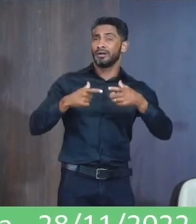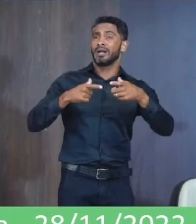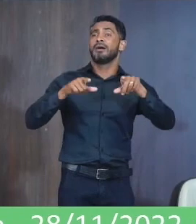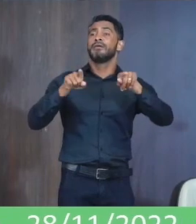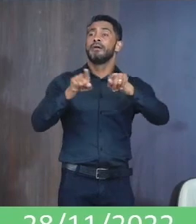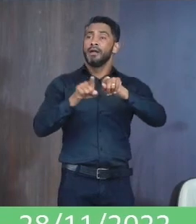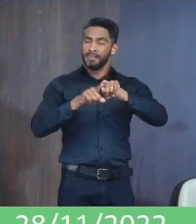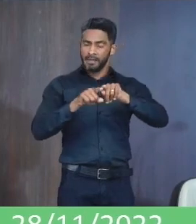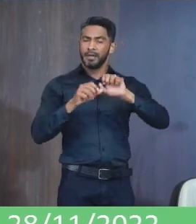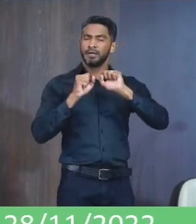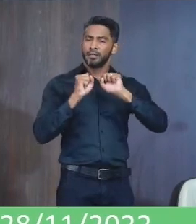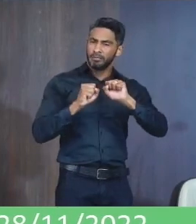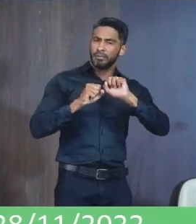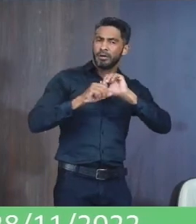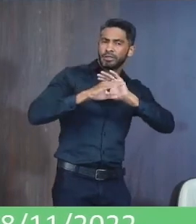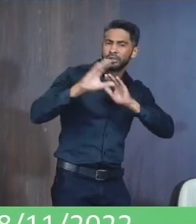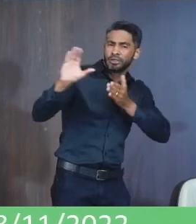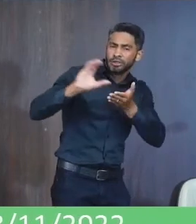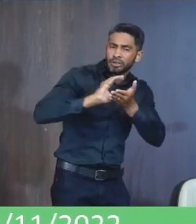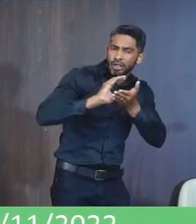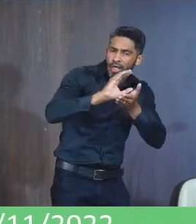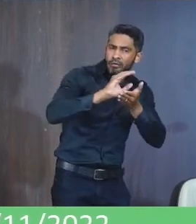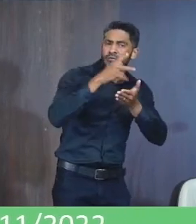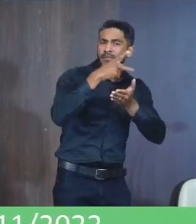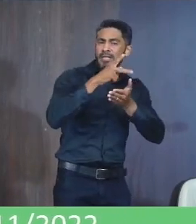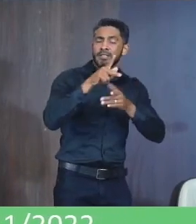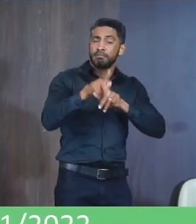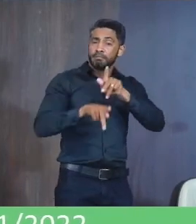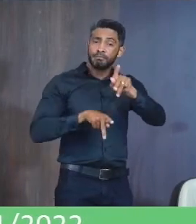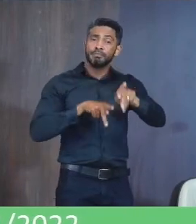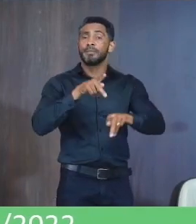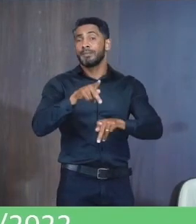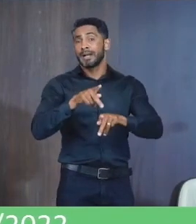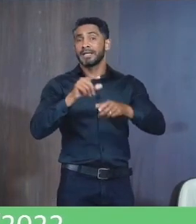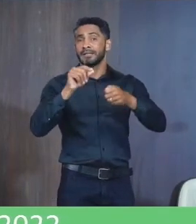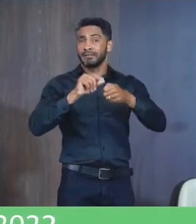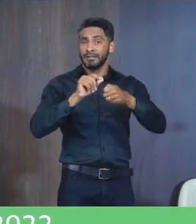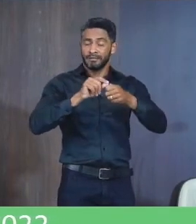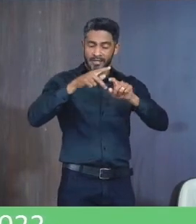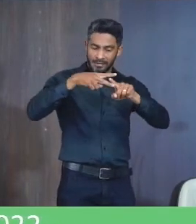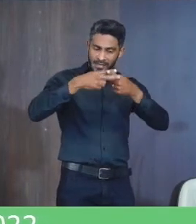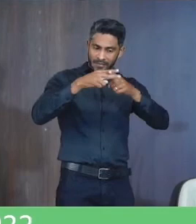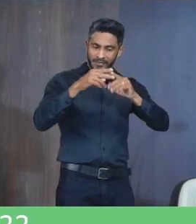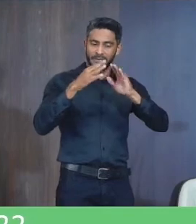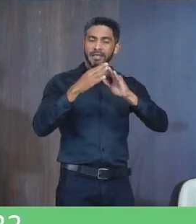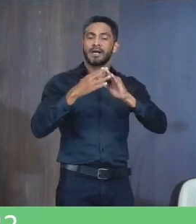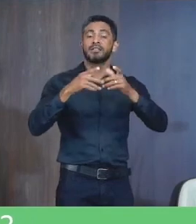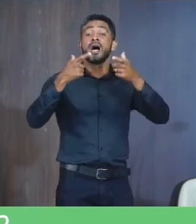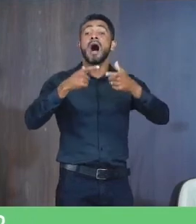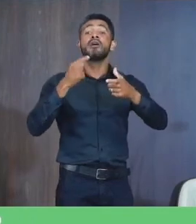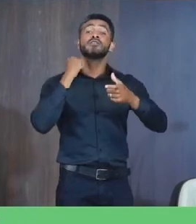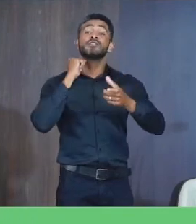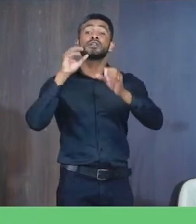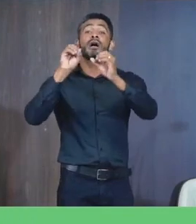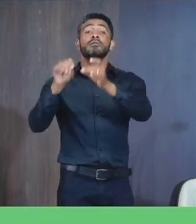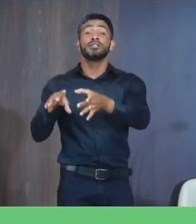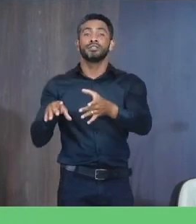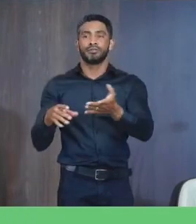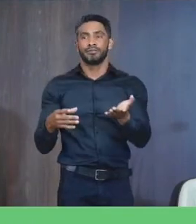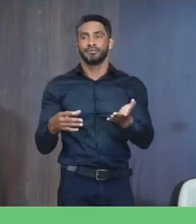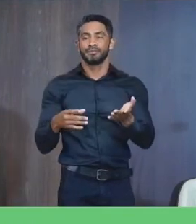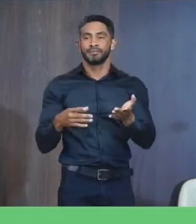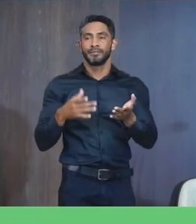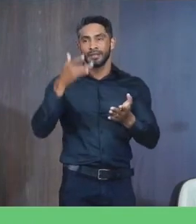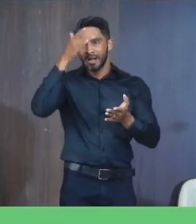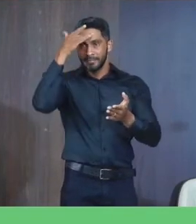questão financeira Que pode investir Em curso E a população Que faz uma reforma Em casa Aonde que ela vai jogar O entulho O